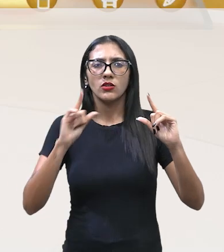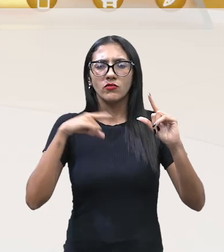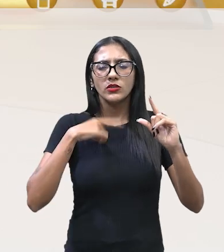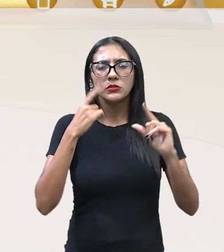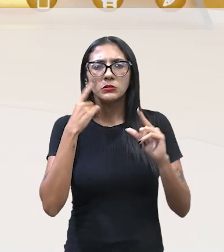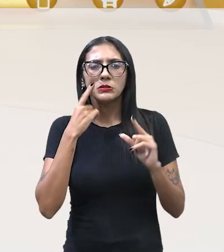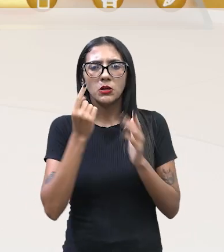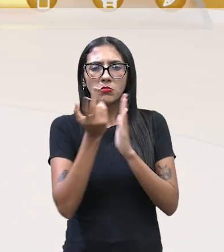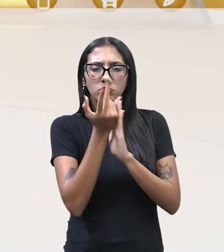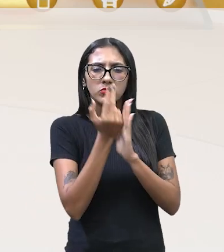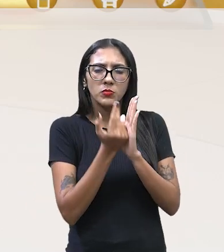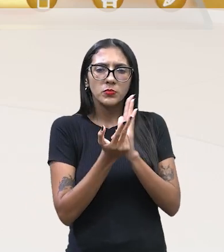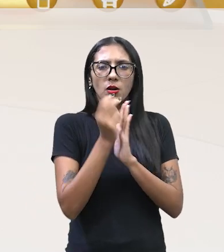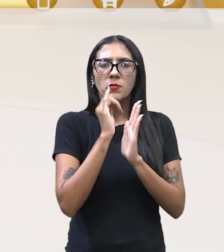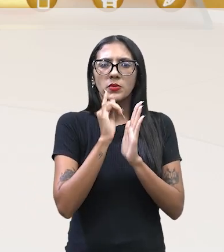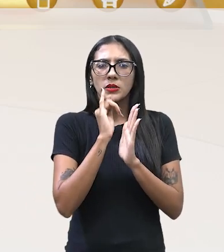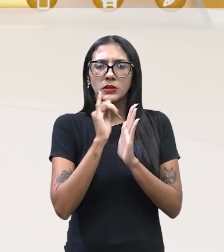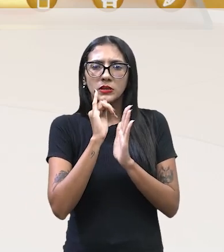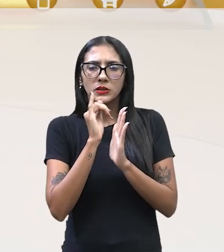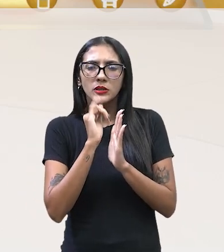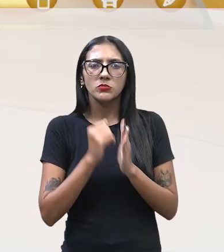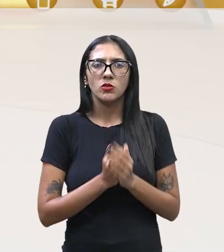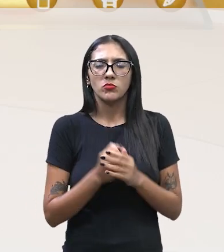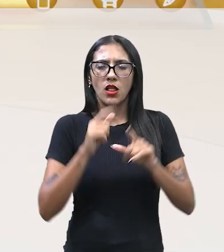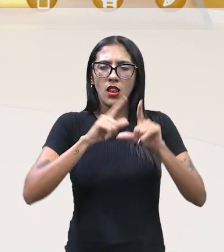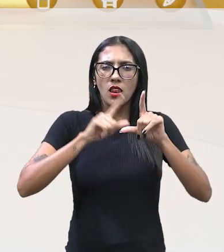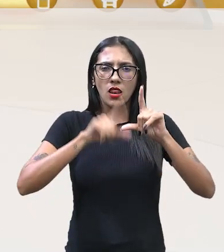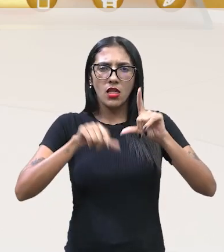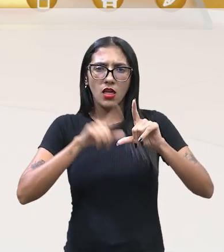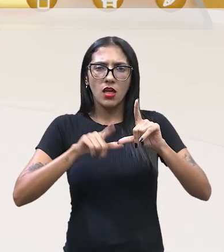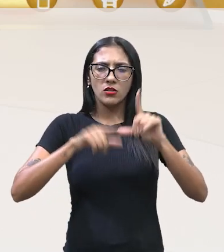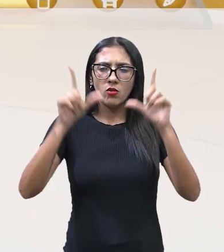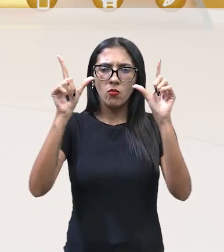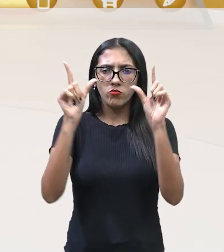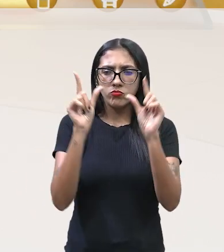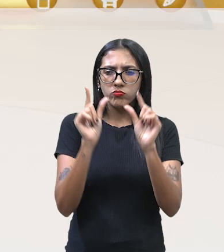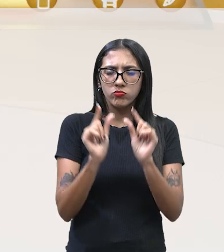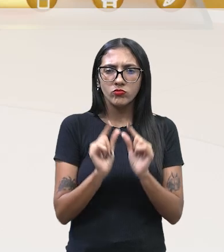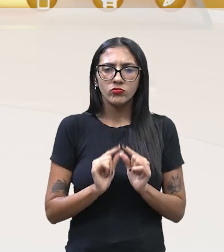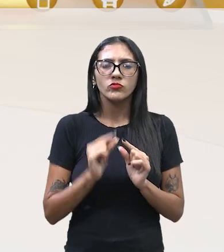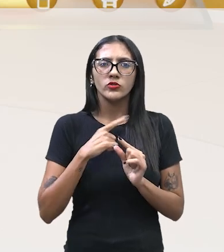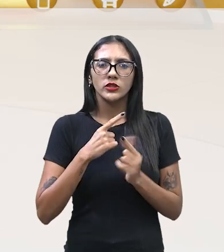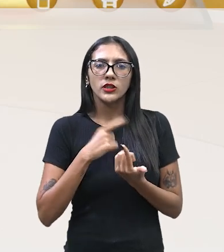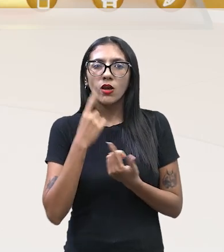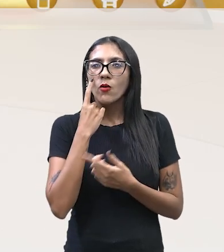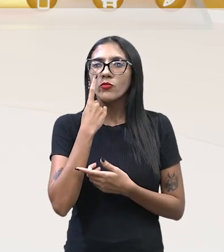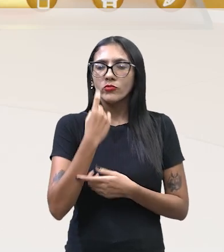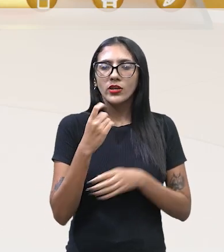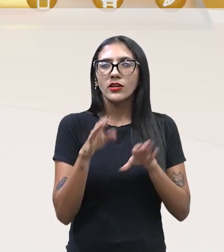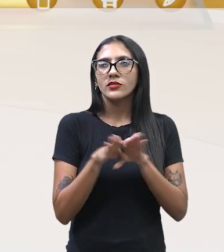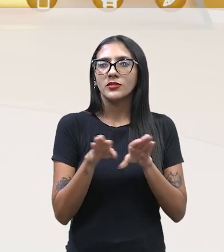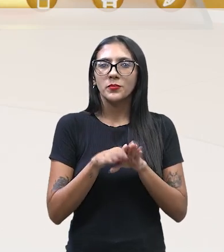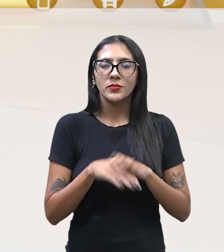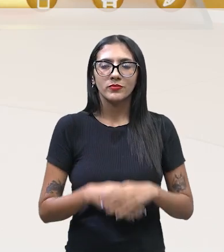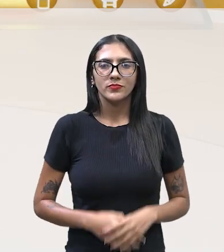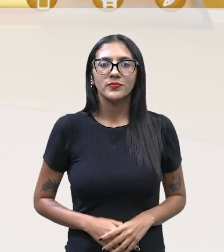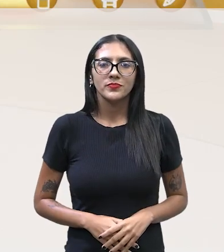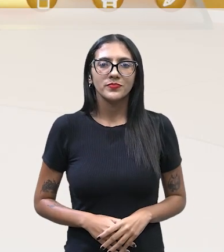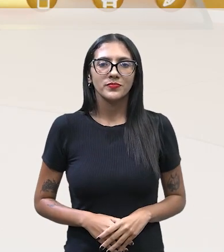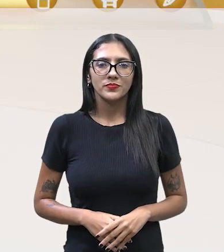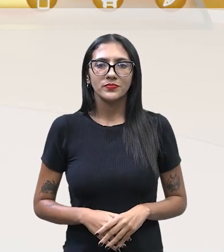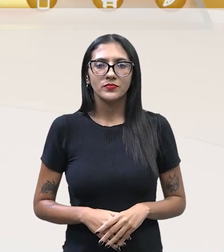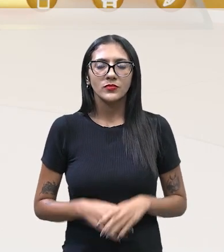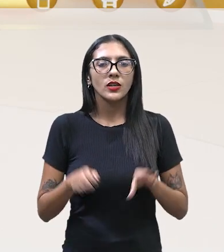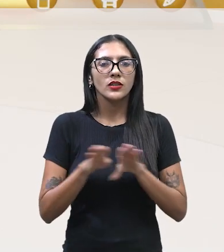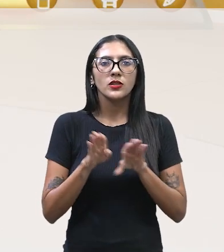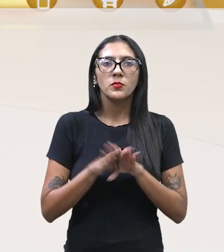famoso, você percebe que as letras vão afunilando até É mesmo, nunca preste atenção em isso. Preste atenção. Aprendendo. E, exatamente, a